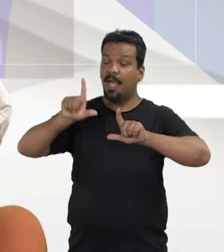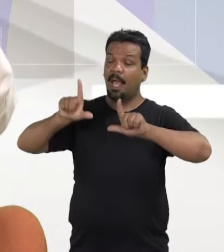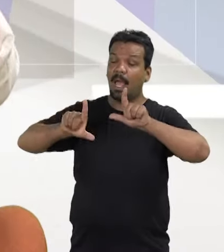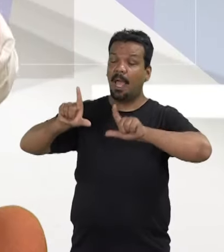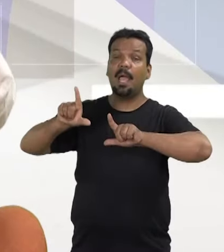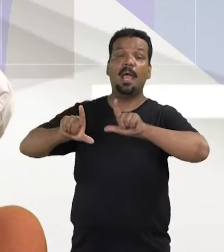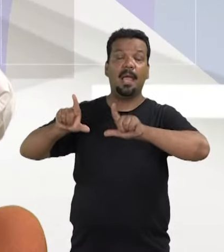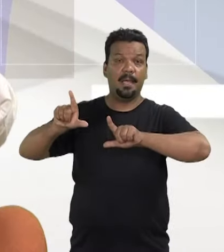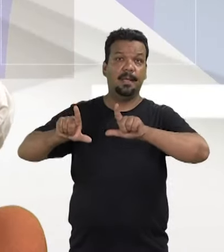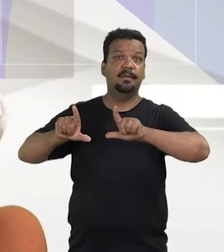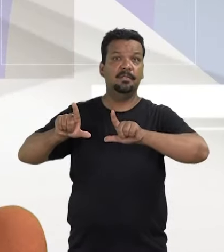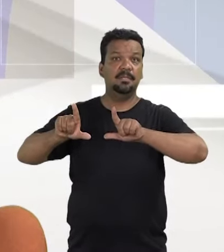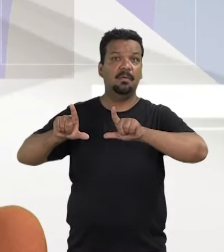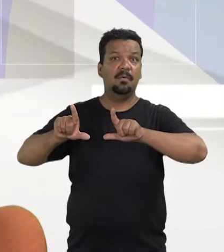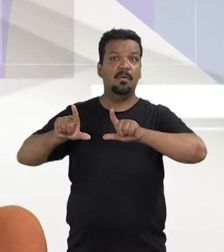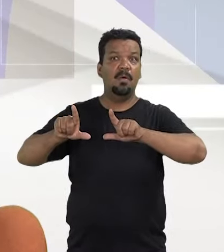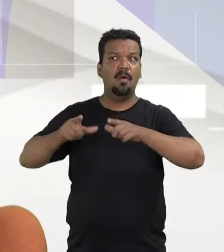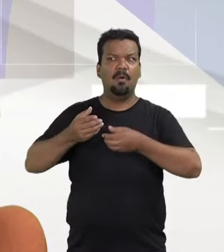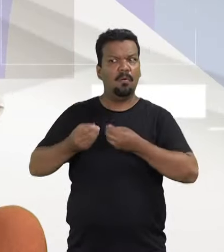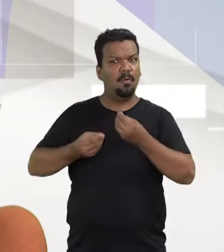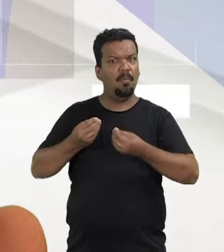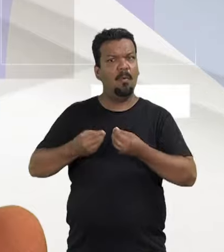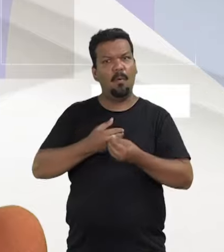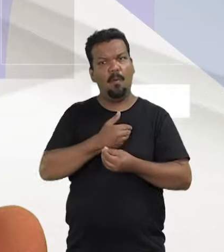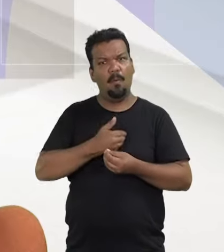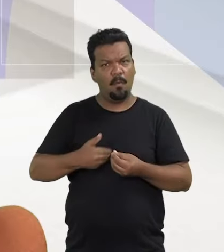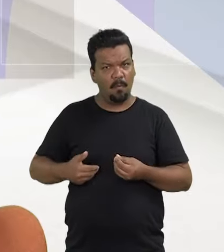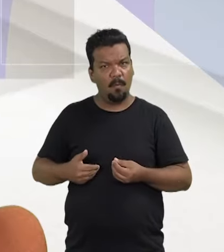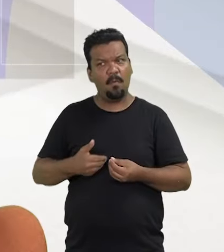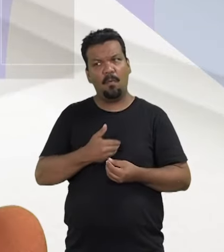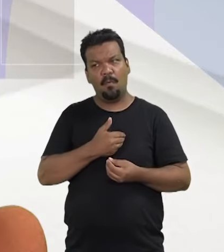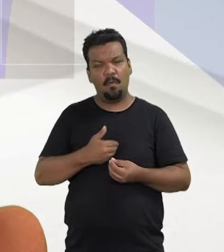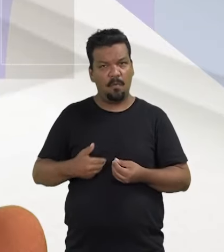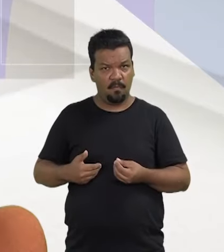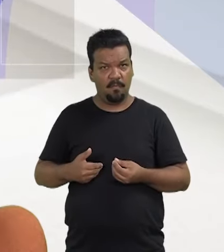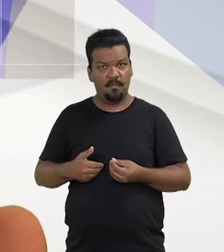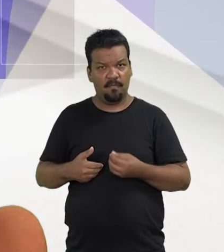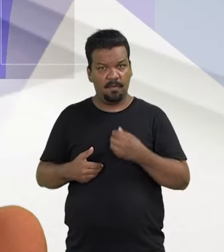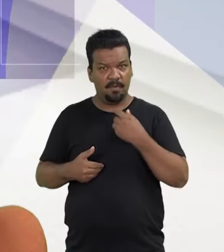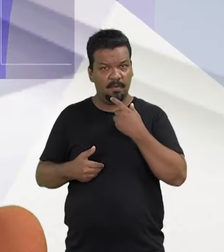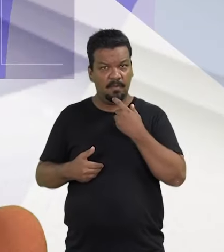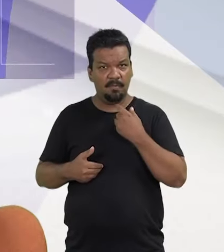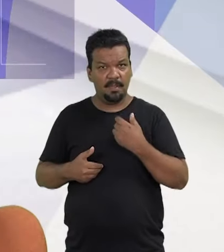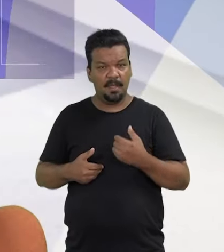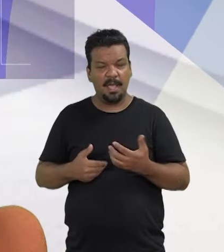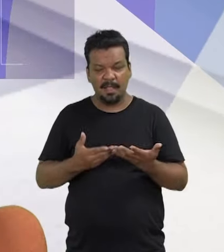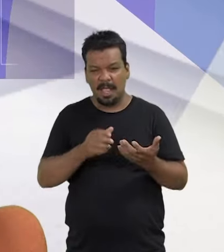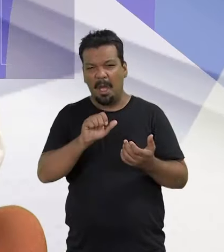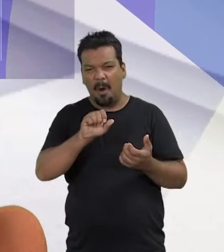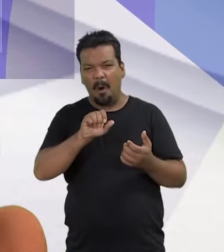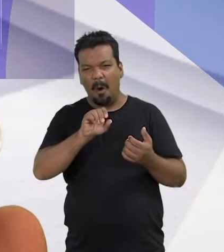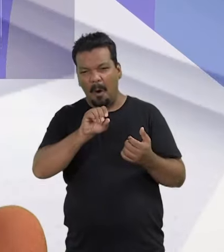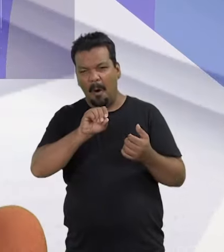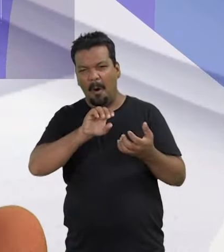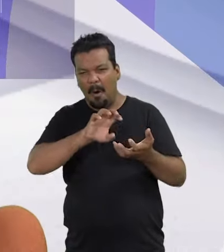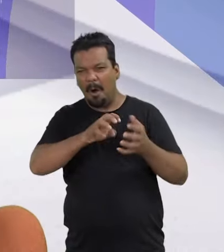televisão o quanto o governo é obstruído.